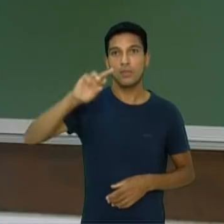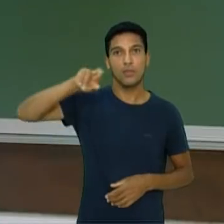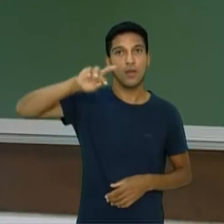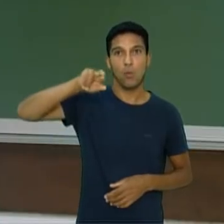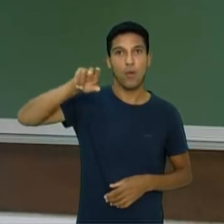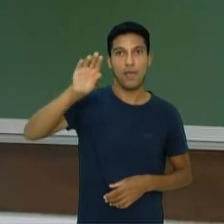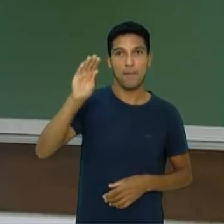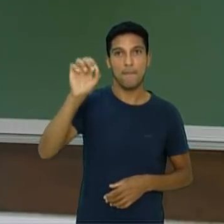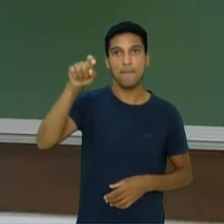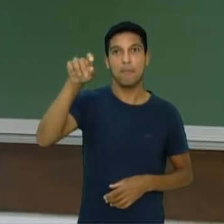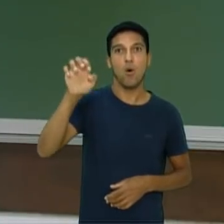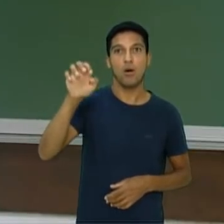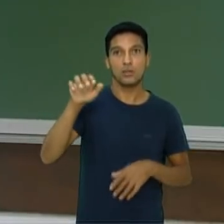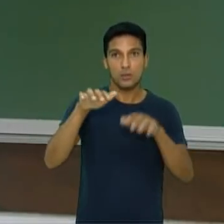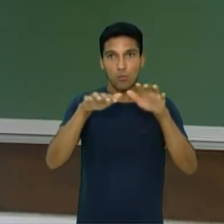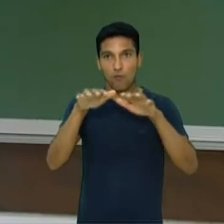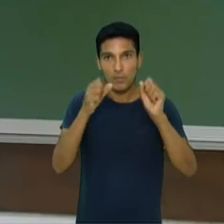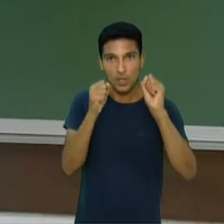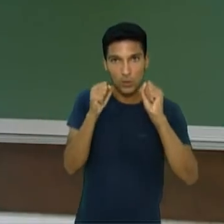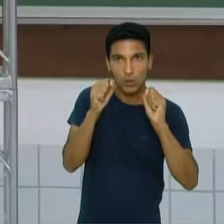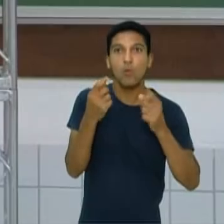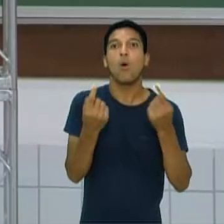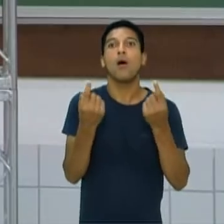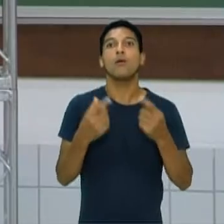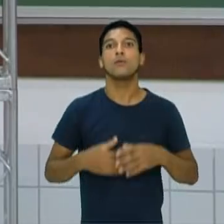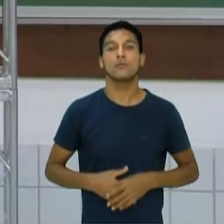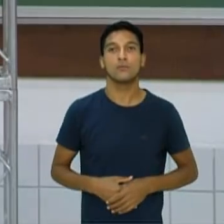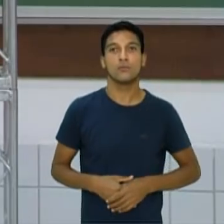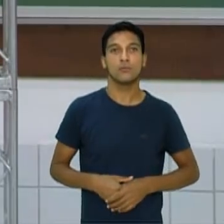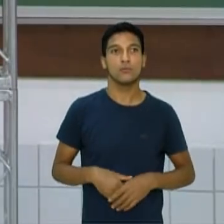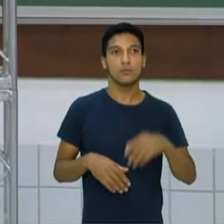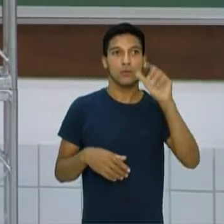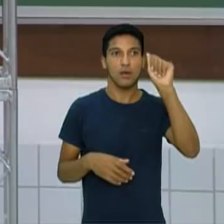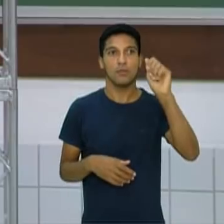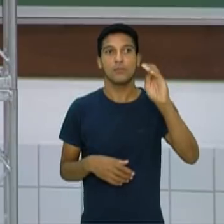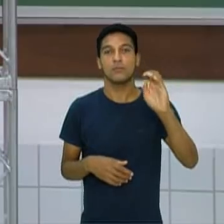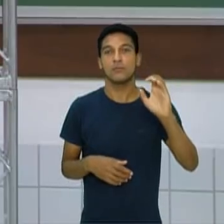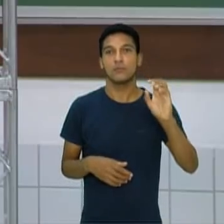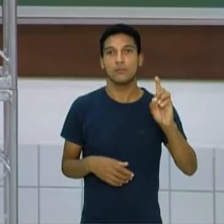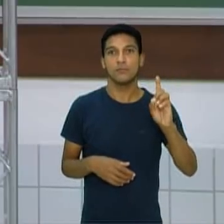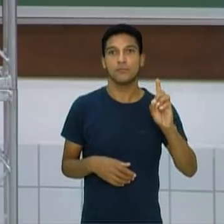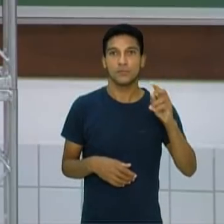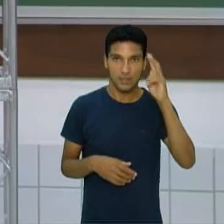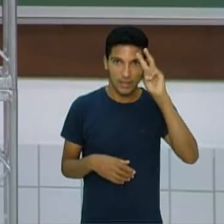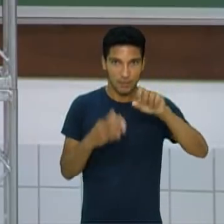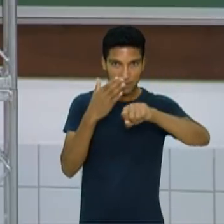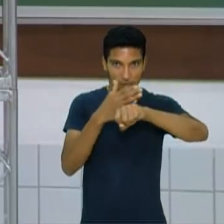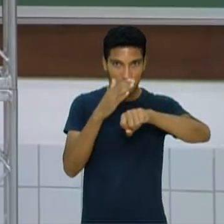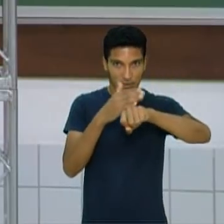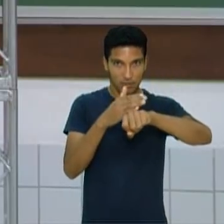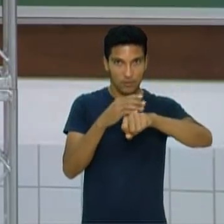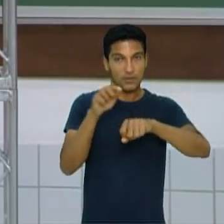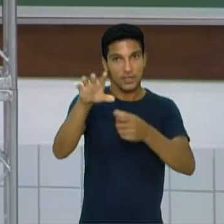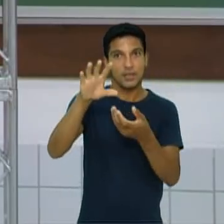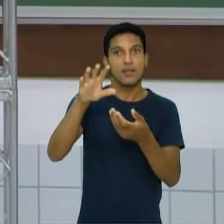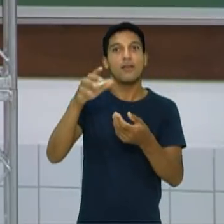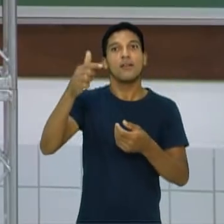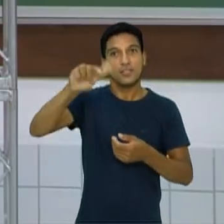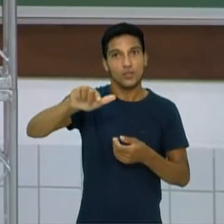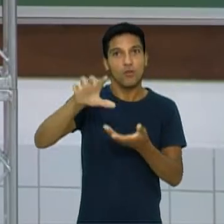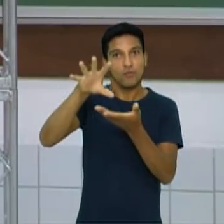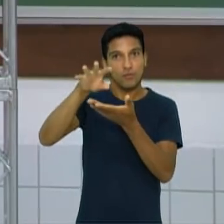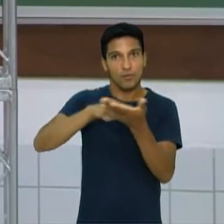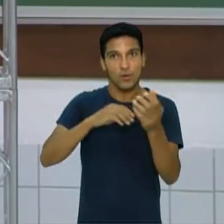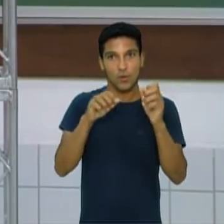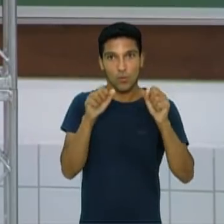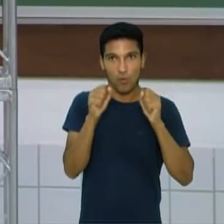Ou alternativa D, o upper. Lembra do nosso treino? Então, repete aí os movimentos, que eu acho que você vai